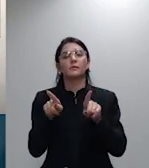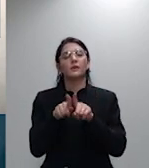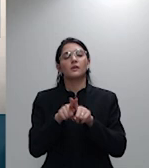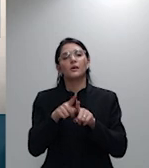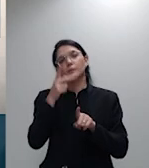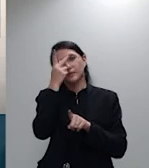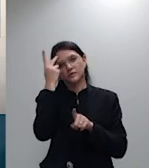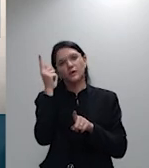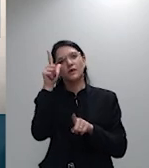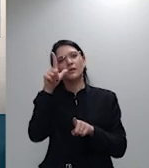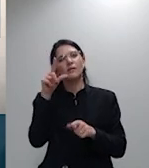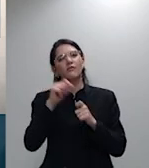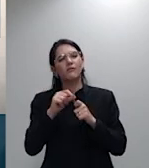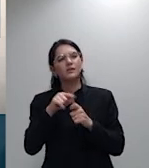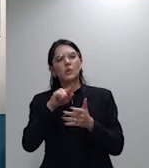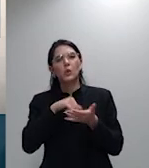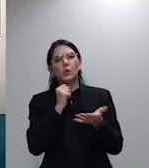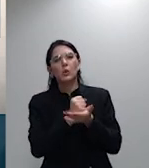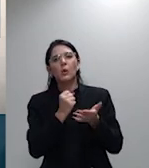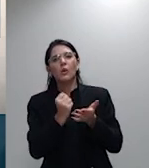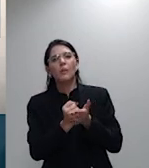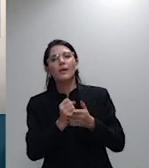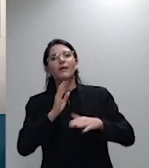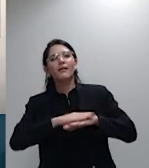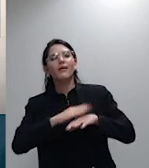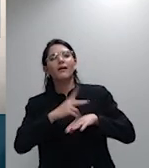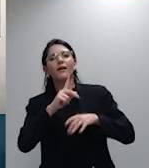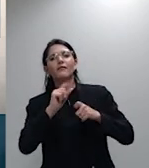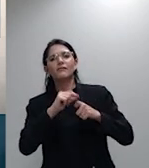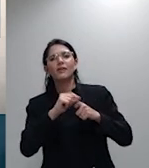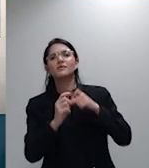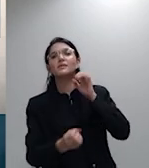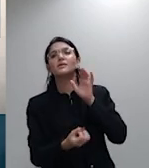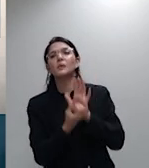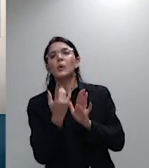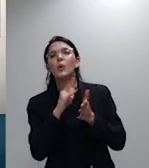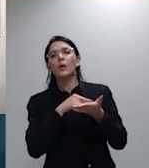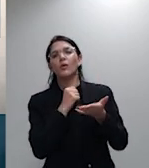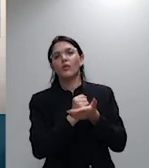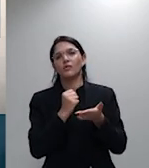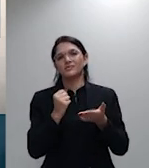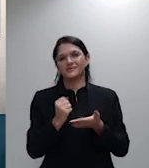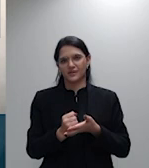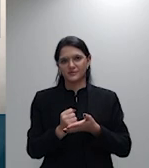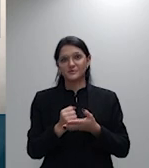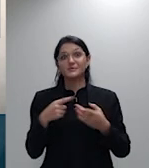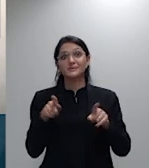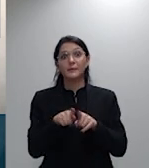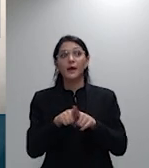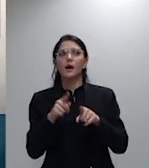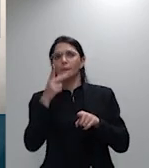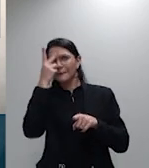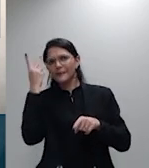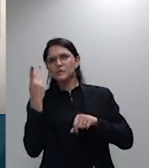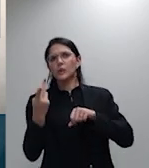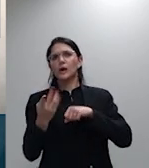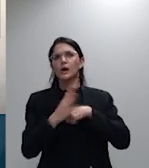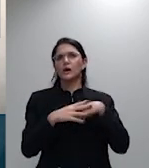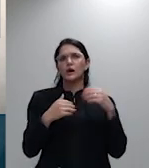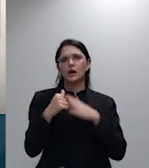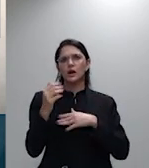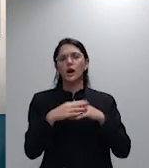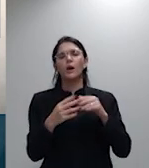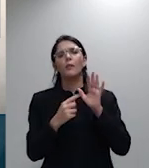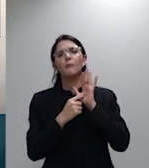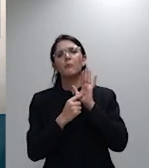se elaborou, por conta responsável pela formação do contrato, sendo quem possui a capacidade de justificar ou comprovar a presença da